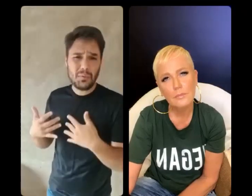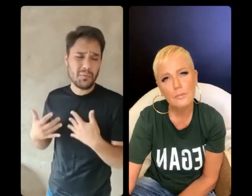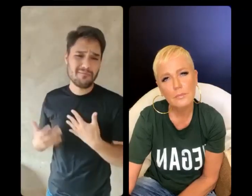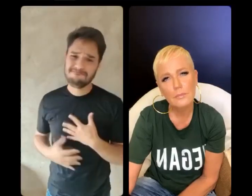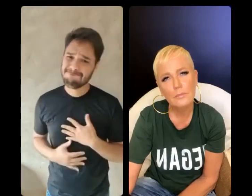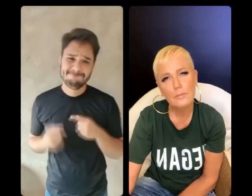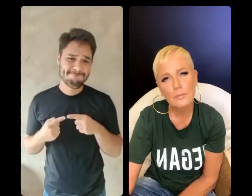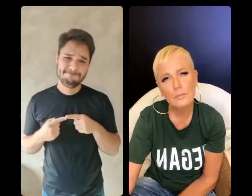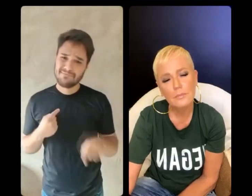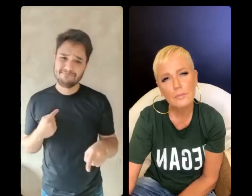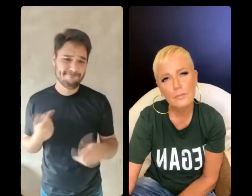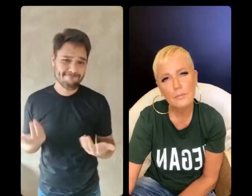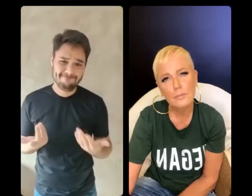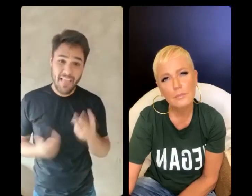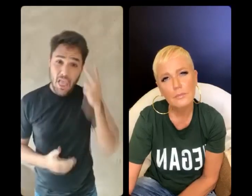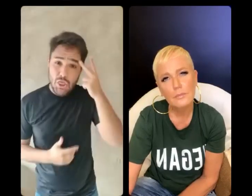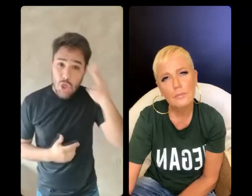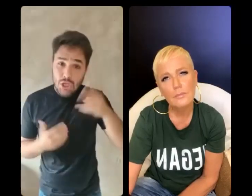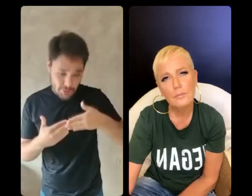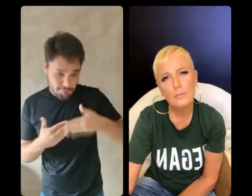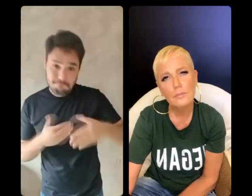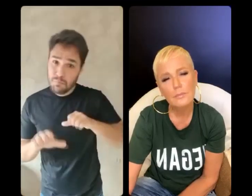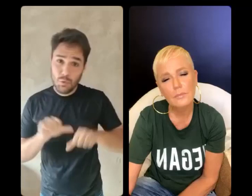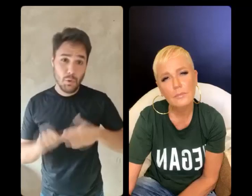não dá. Foram dois dias que mudaram a minha vida, sabe? Mudaram mesmo.